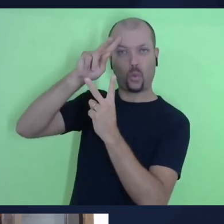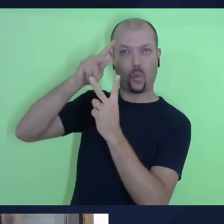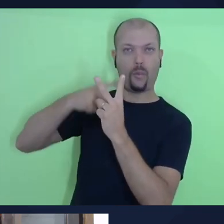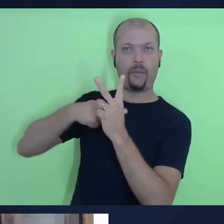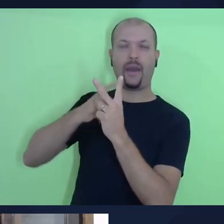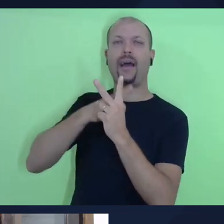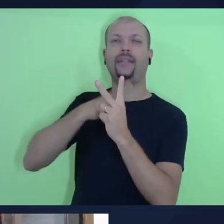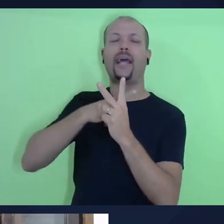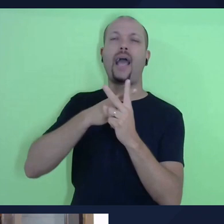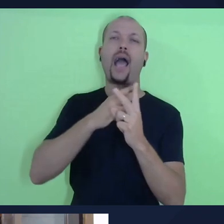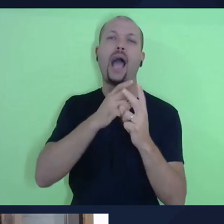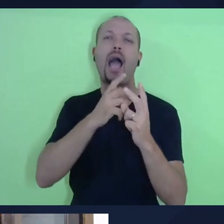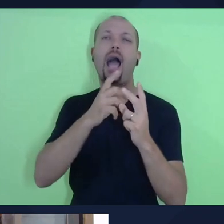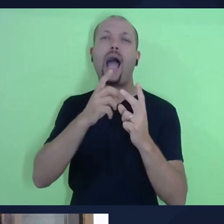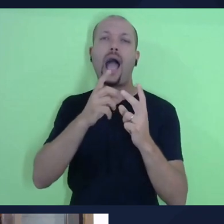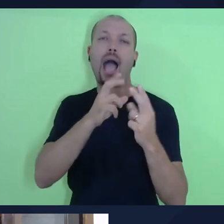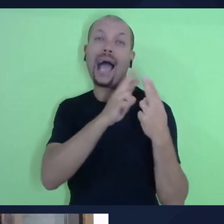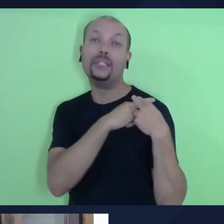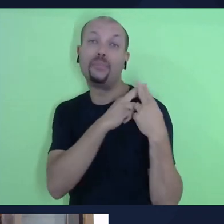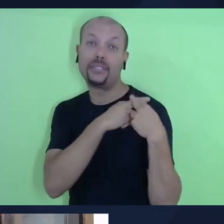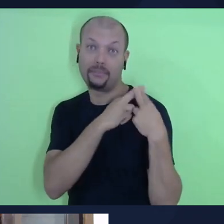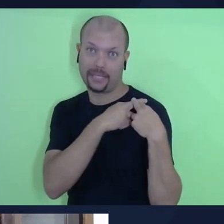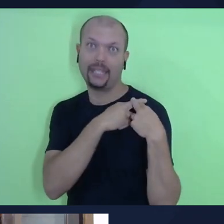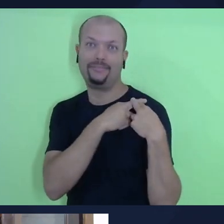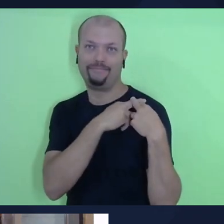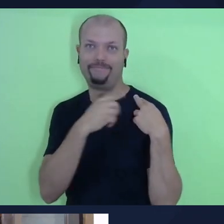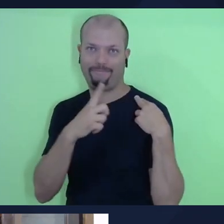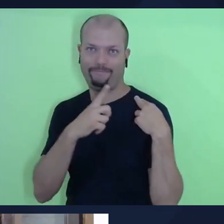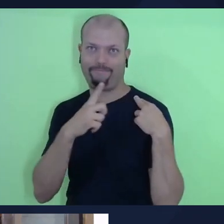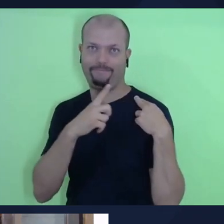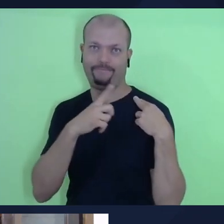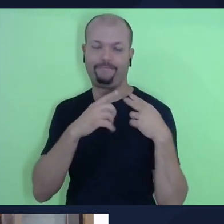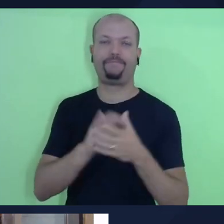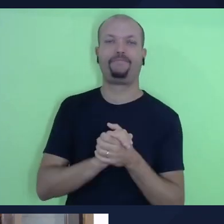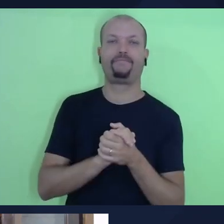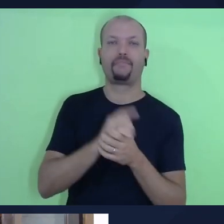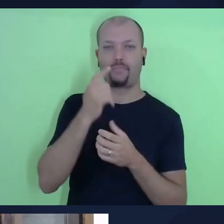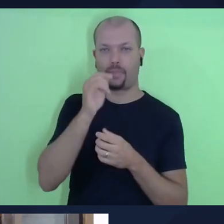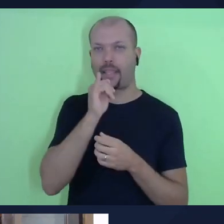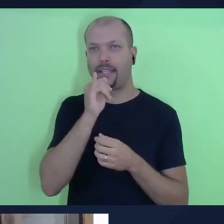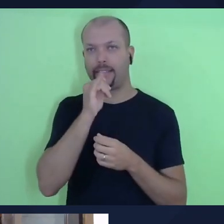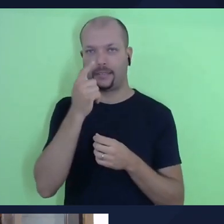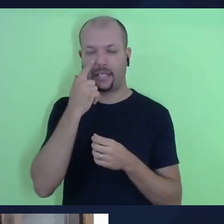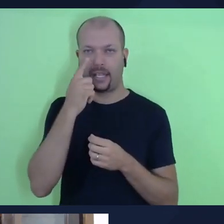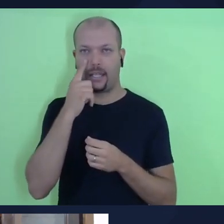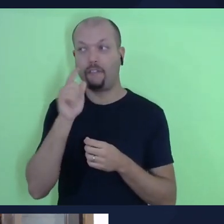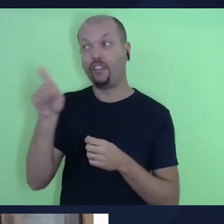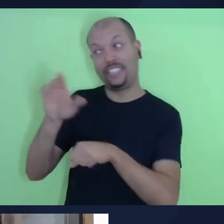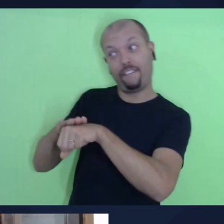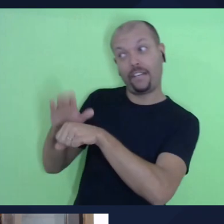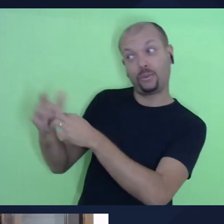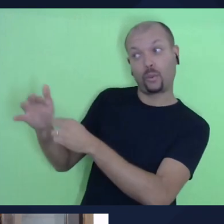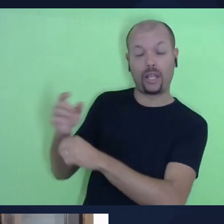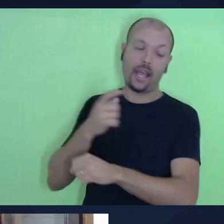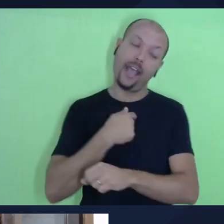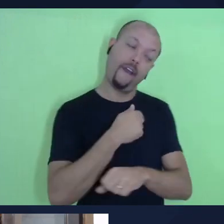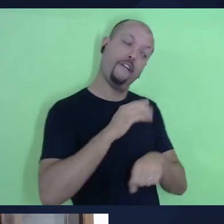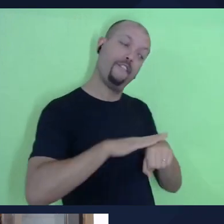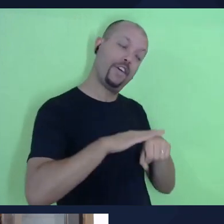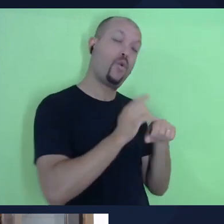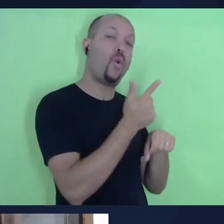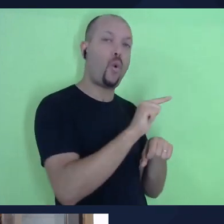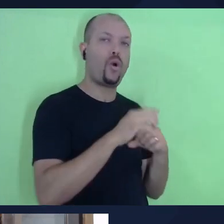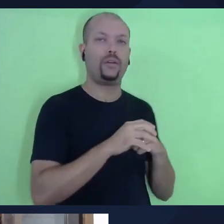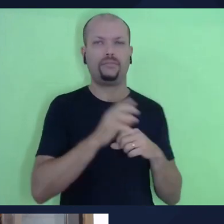muito comum você ver na Bíblia Deus dizendo, olha, se você fizer isso, eu farei aquilo. E esta semana, então, iremos ver algumas dessas alianças que são